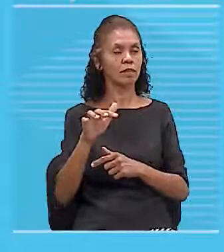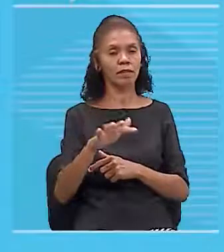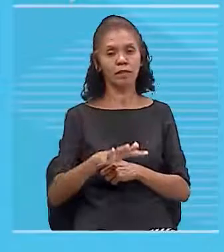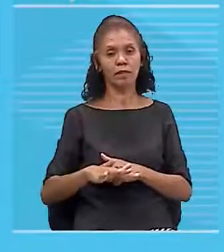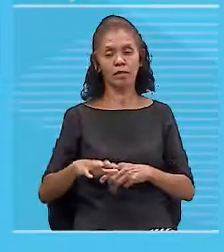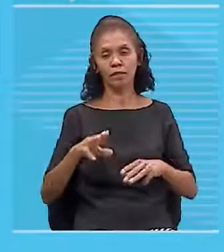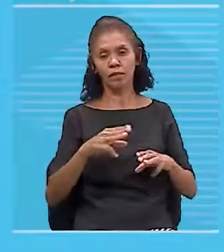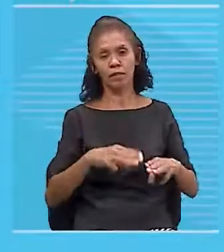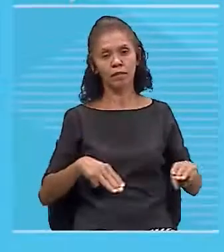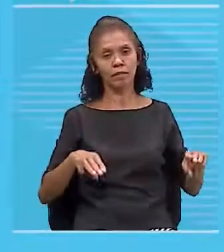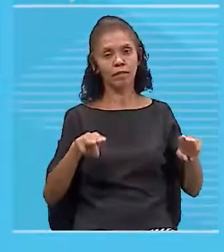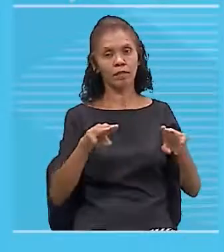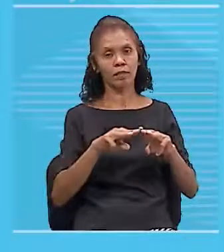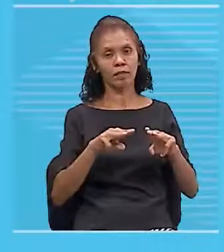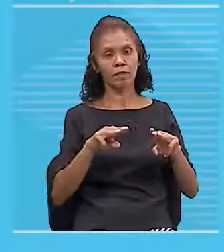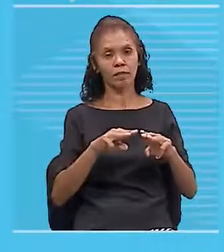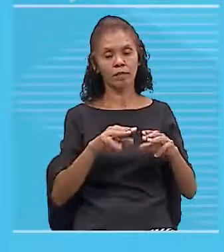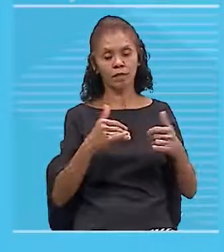em torno do fio.